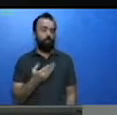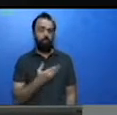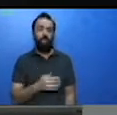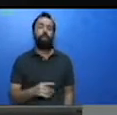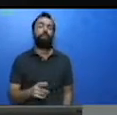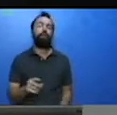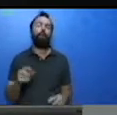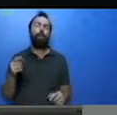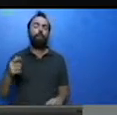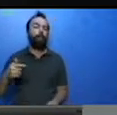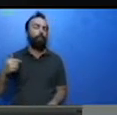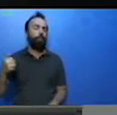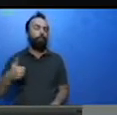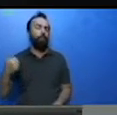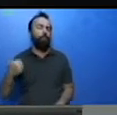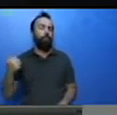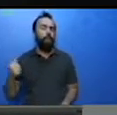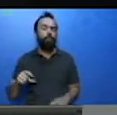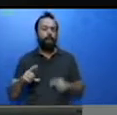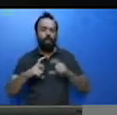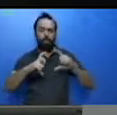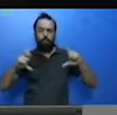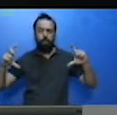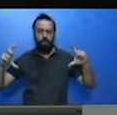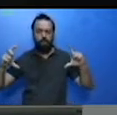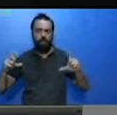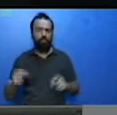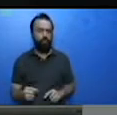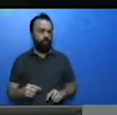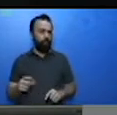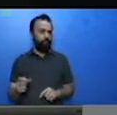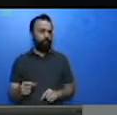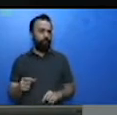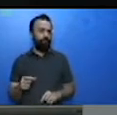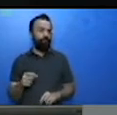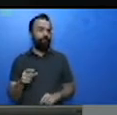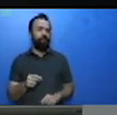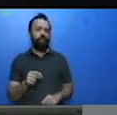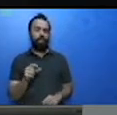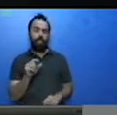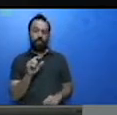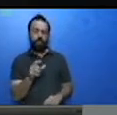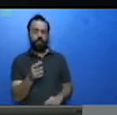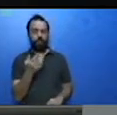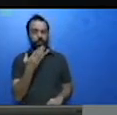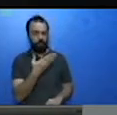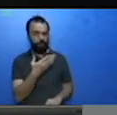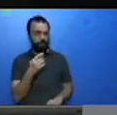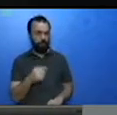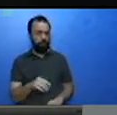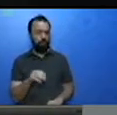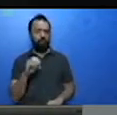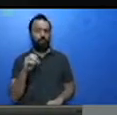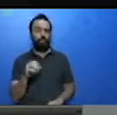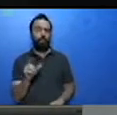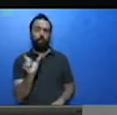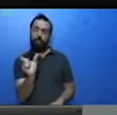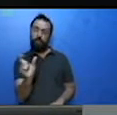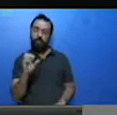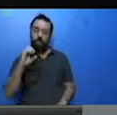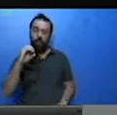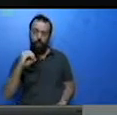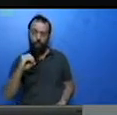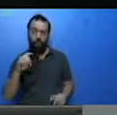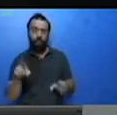que está referindo ao Irapuru. No segundo parágrafo, temos